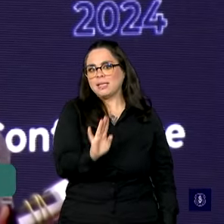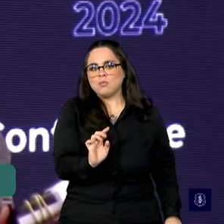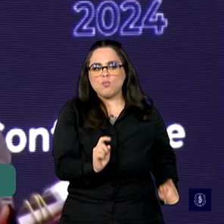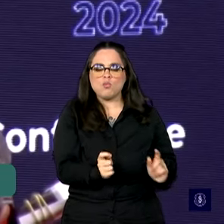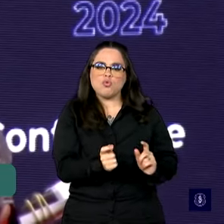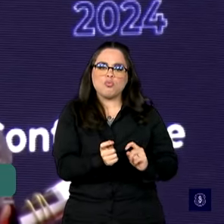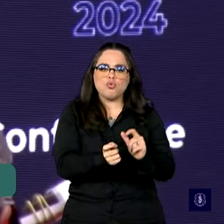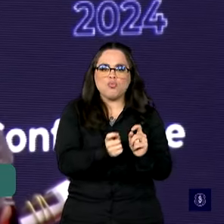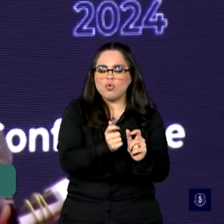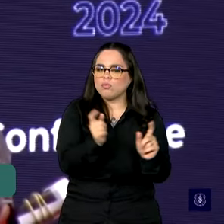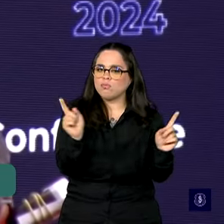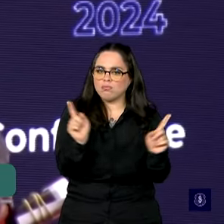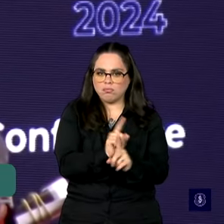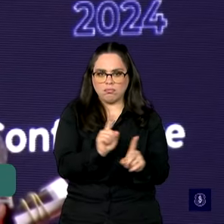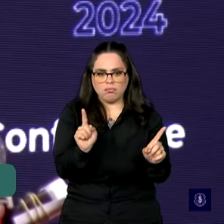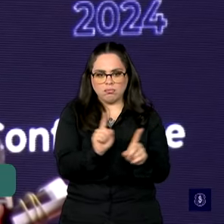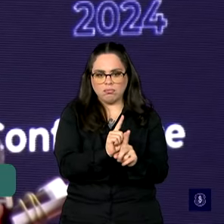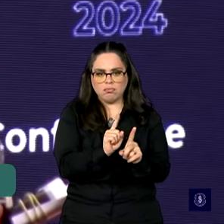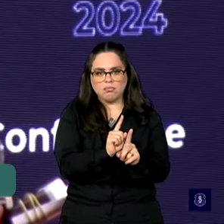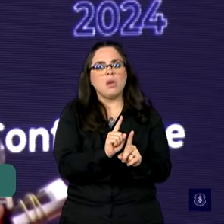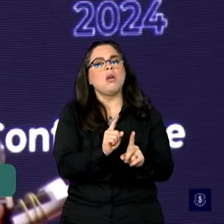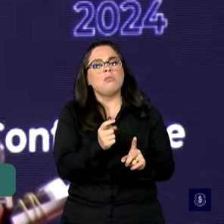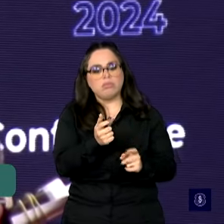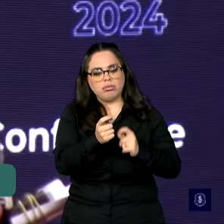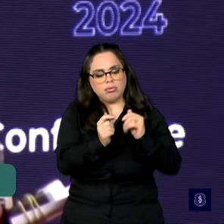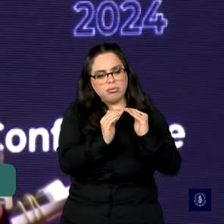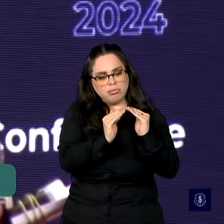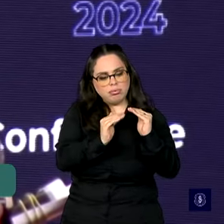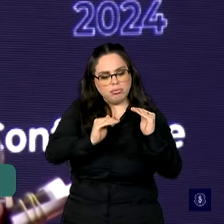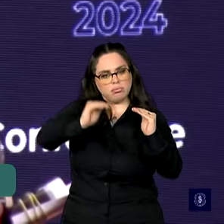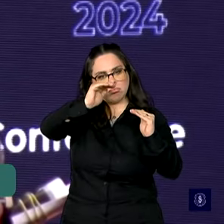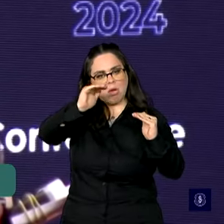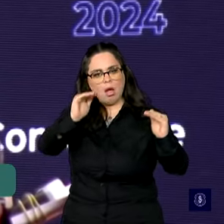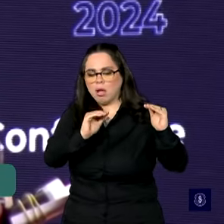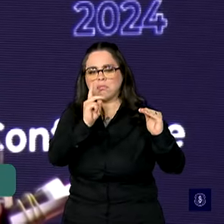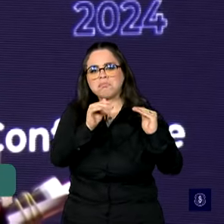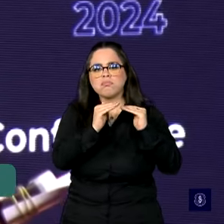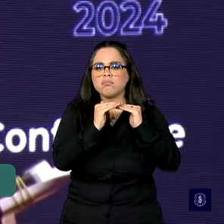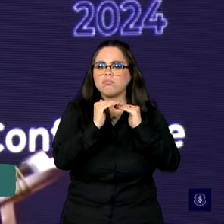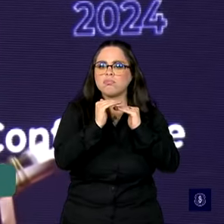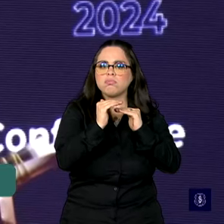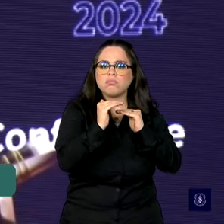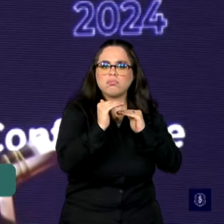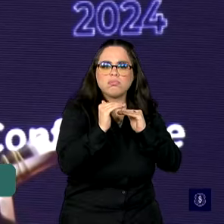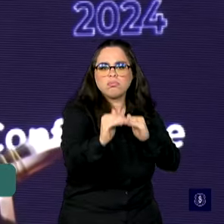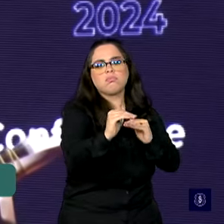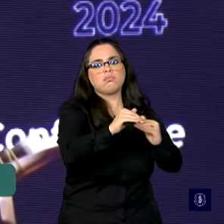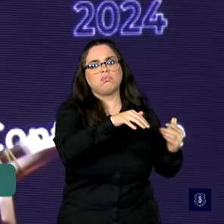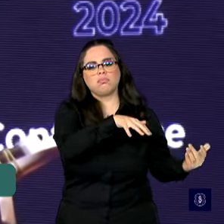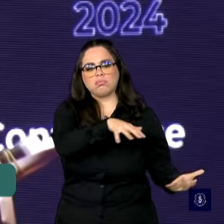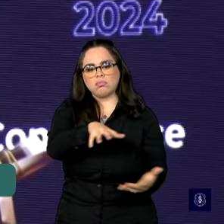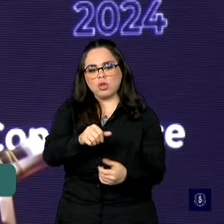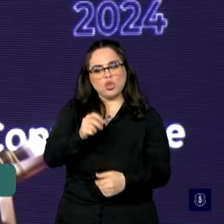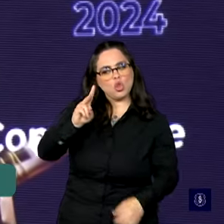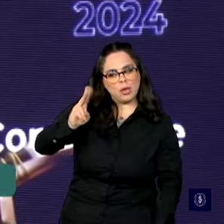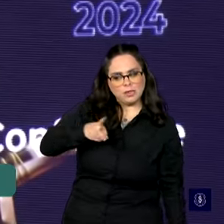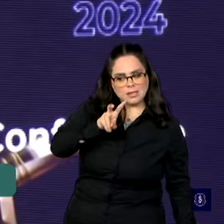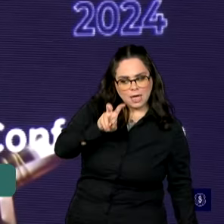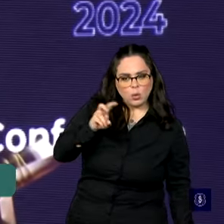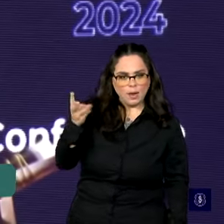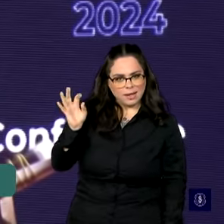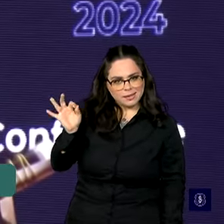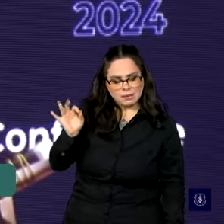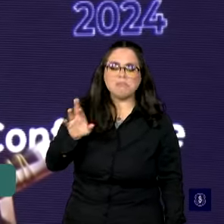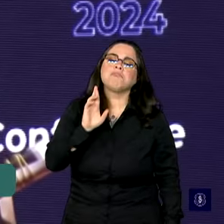nem muito acima, nem muito abaixo da média mundial. Uns 2,5%, 3%, por aí.